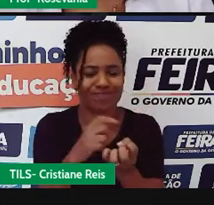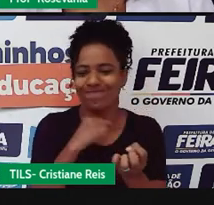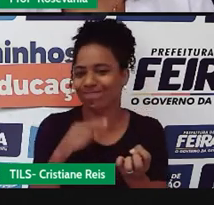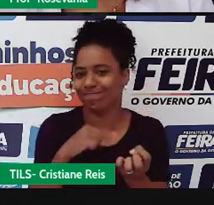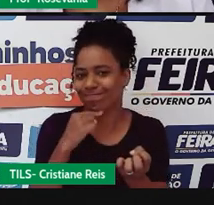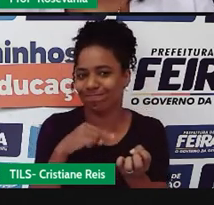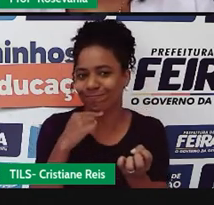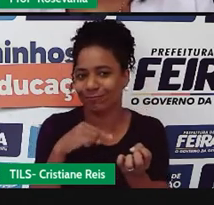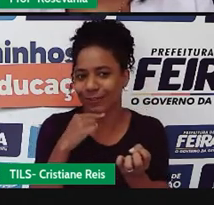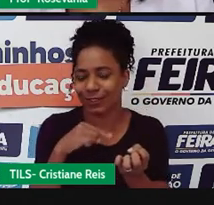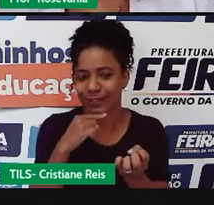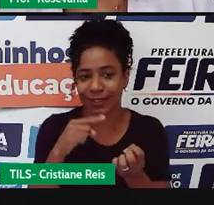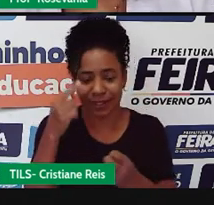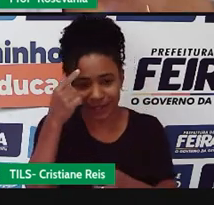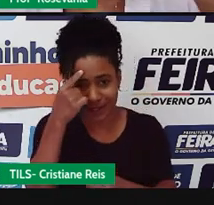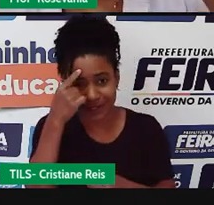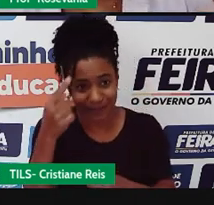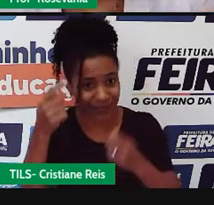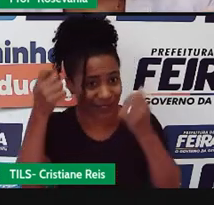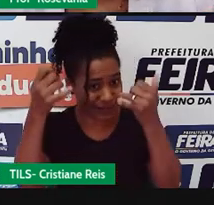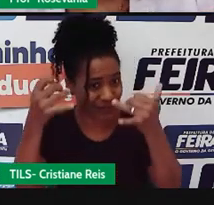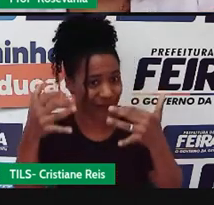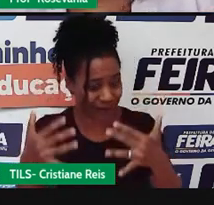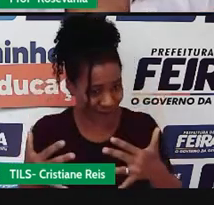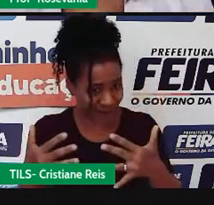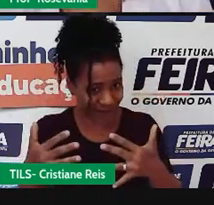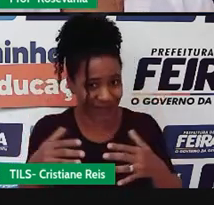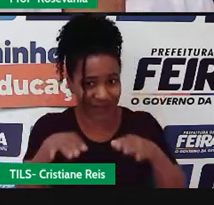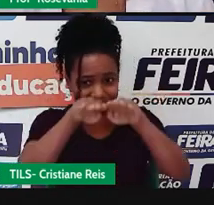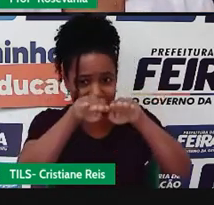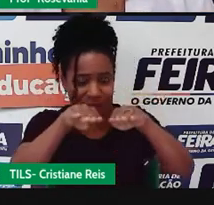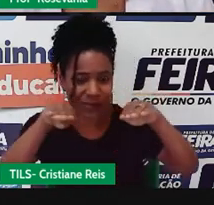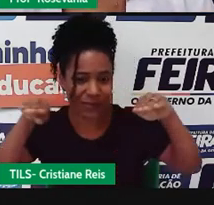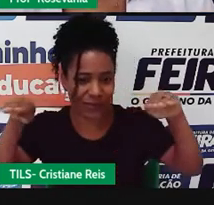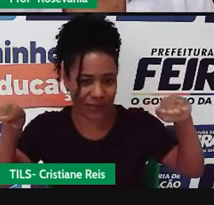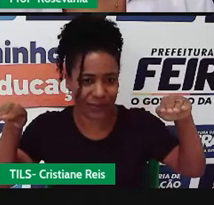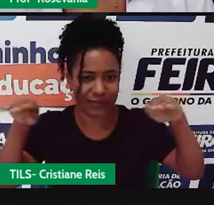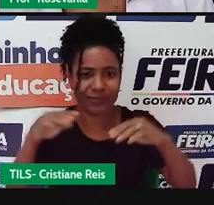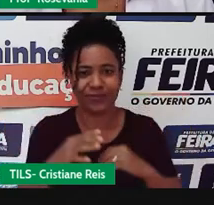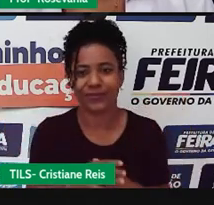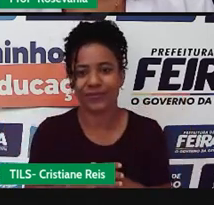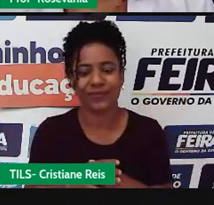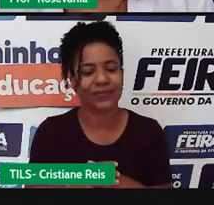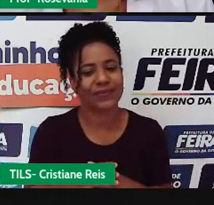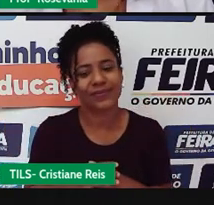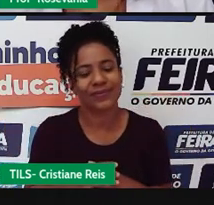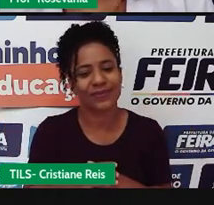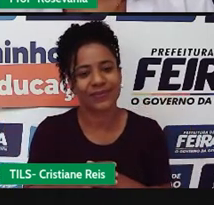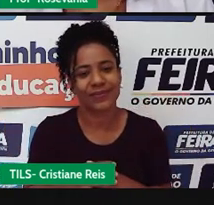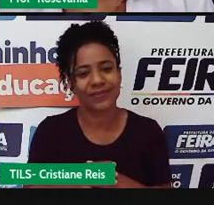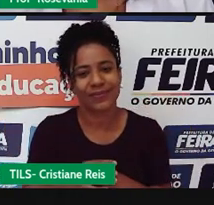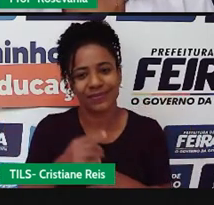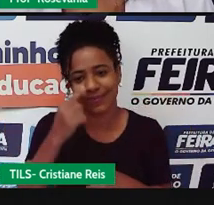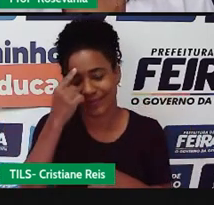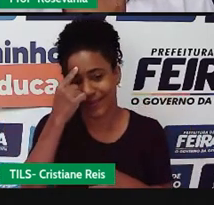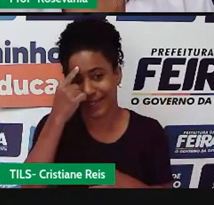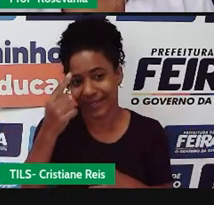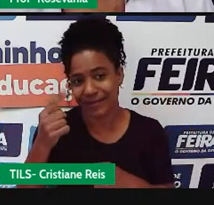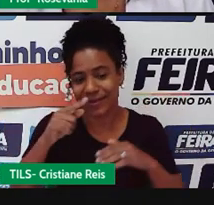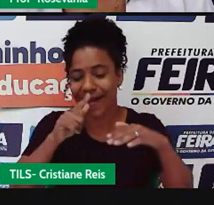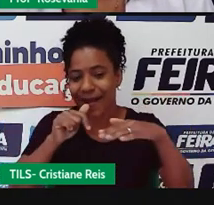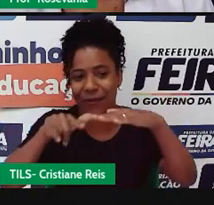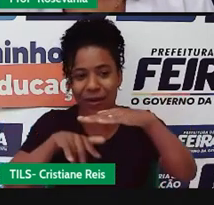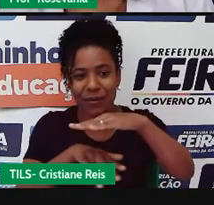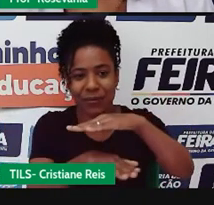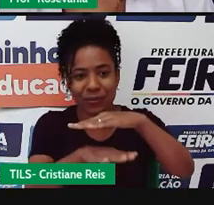funcionando, que eu lembro que a gente falou também que era nival, né, a gente pega esse lençol preático,